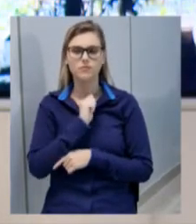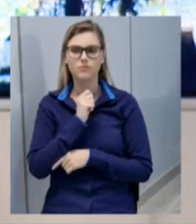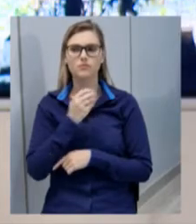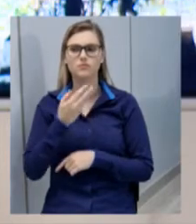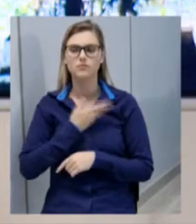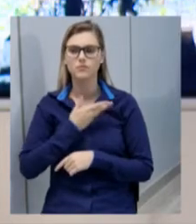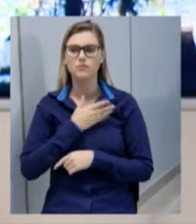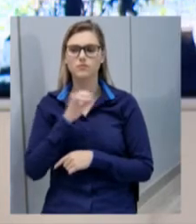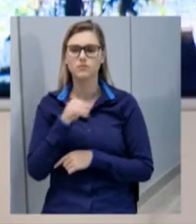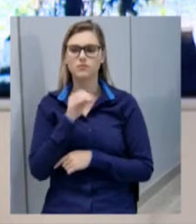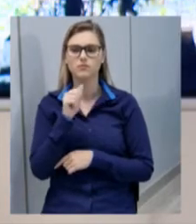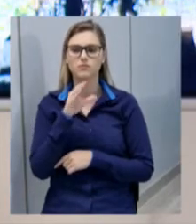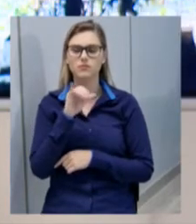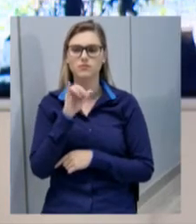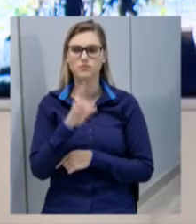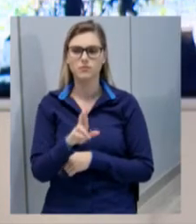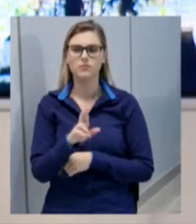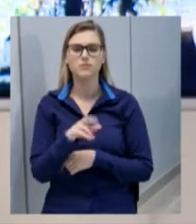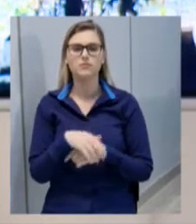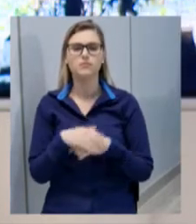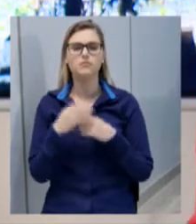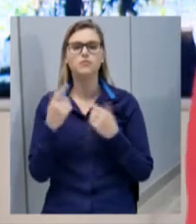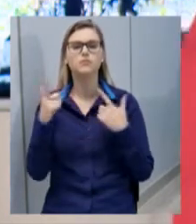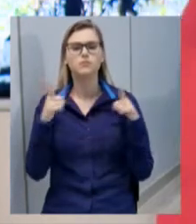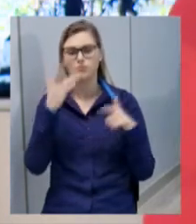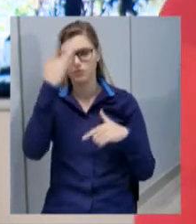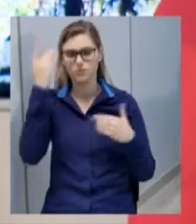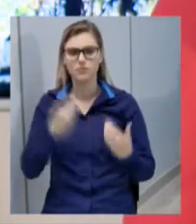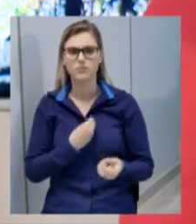Jacir, demais presentes aqui nesta sessão.